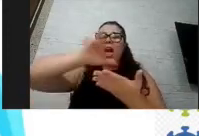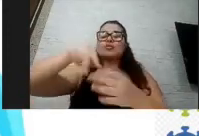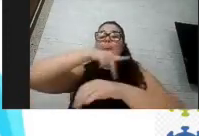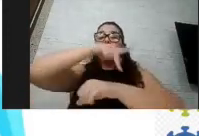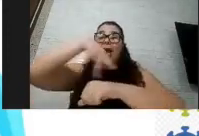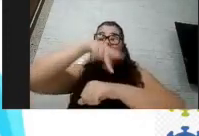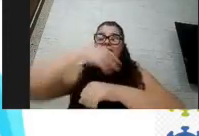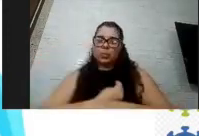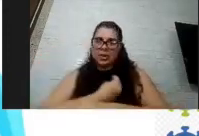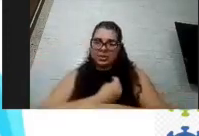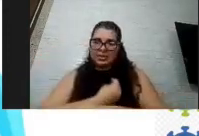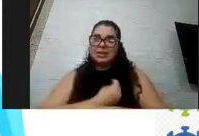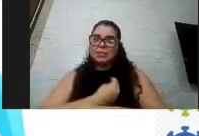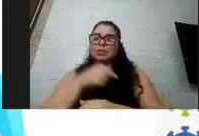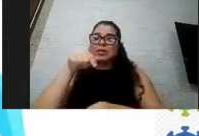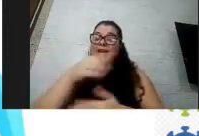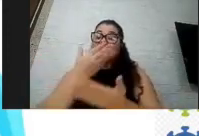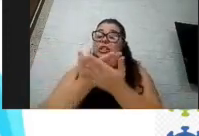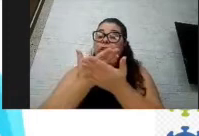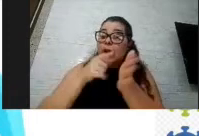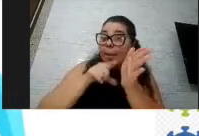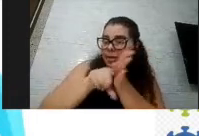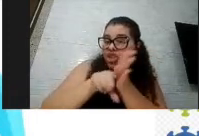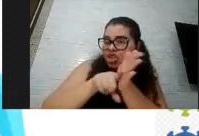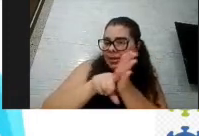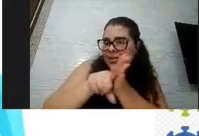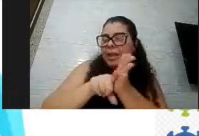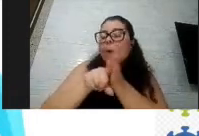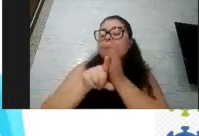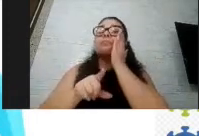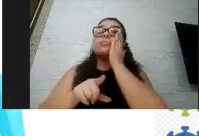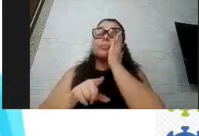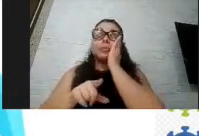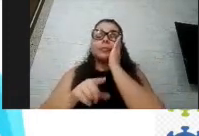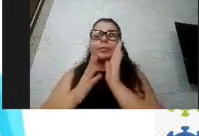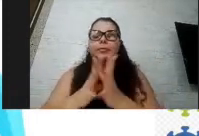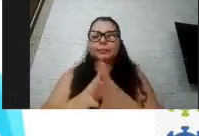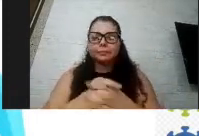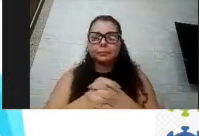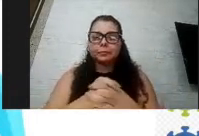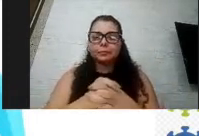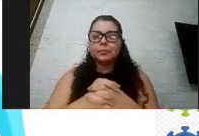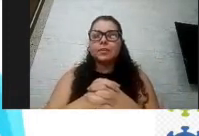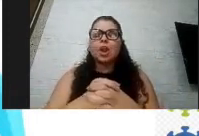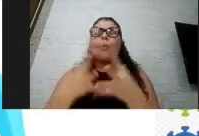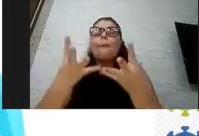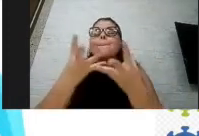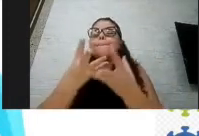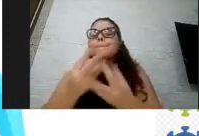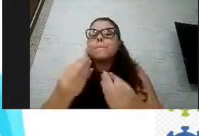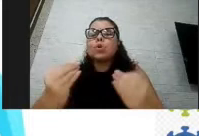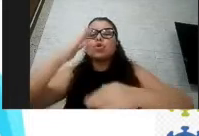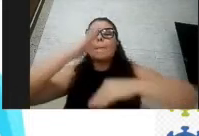vocês conhecem, é uma instituição que acomoda vários profissionais de saúde, tanto